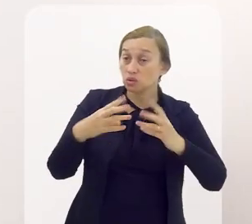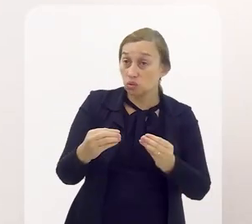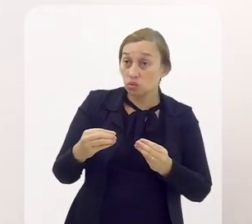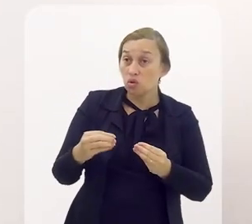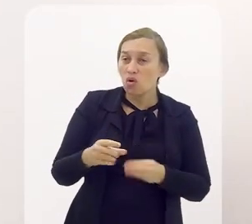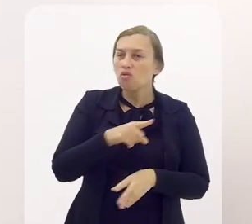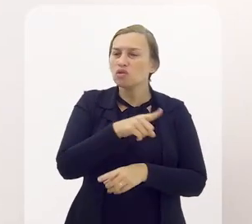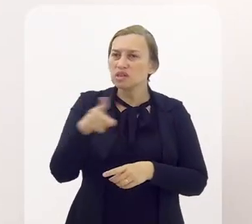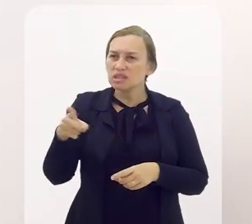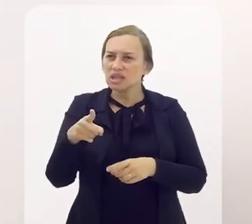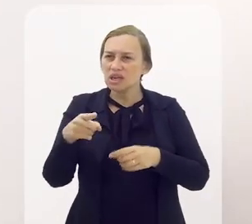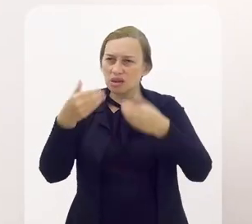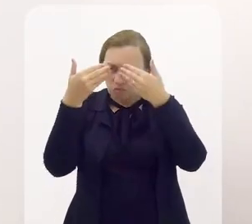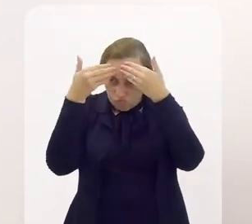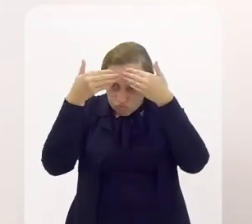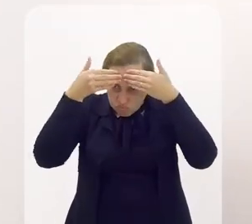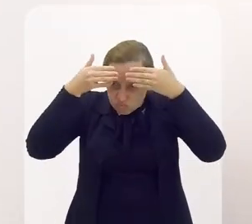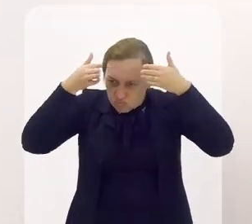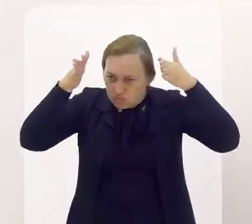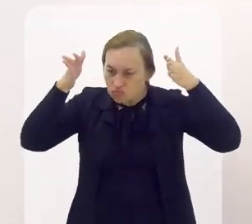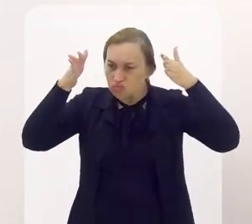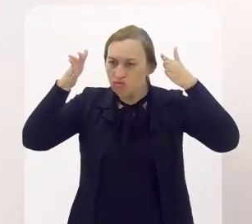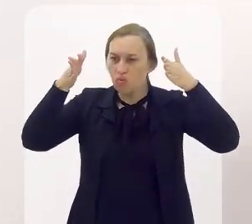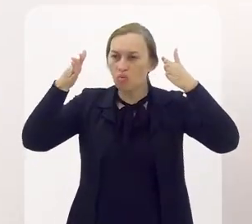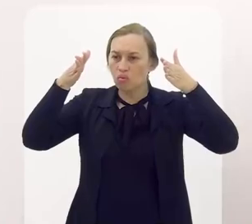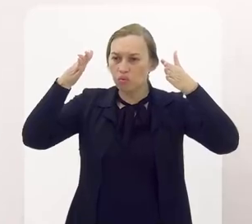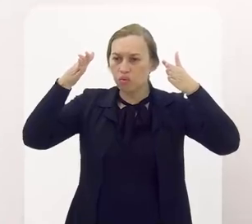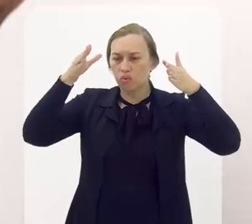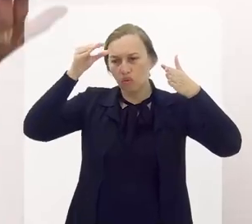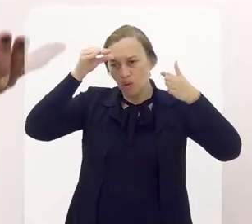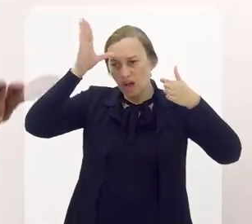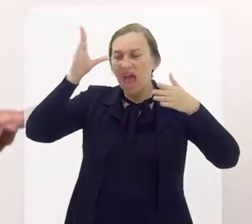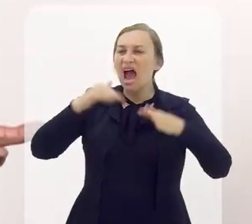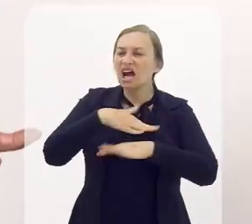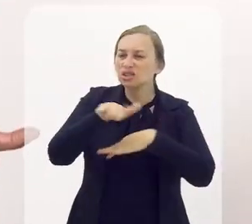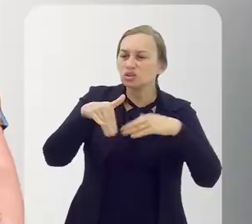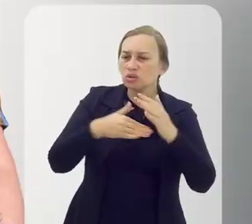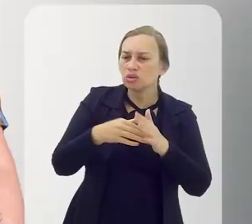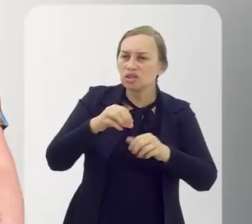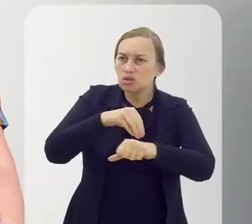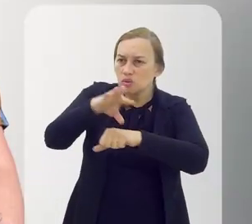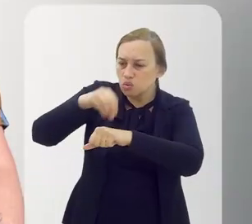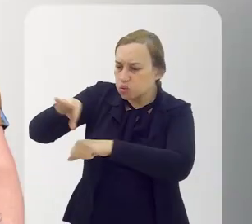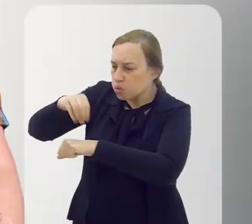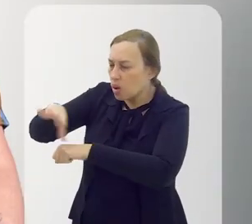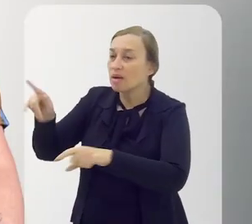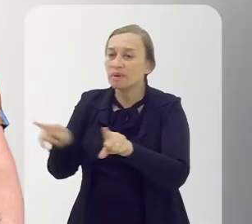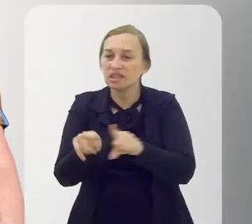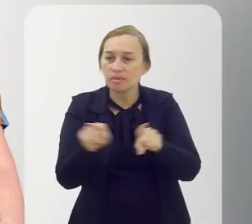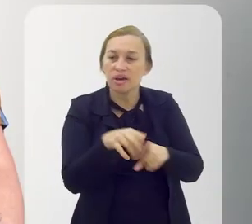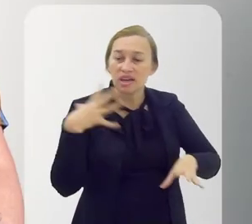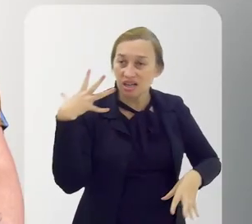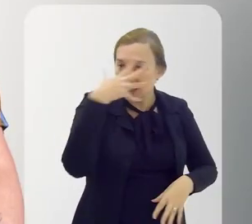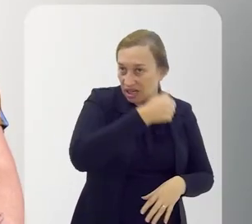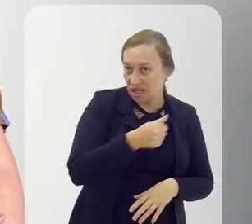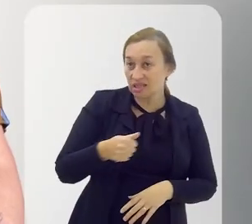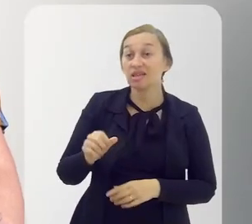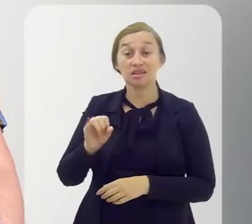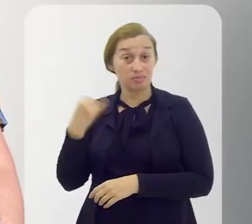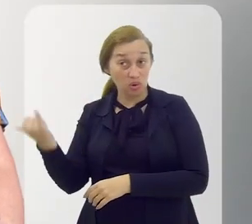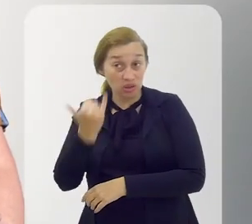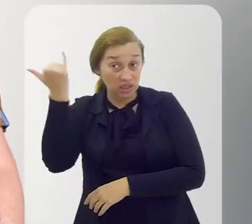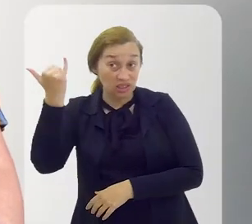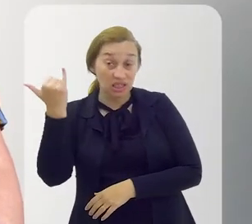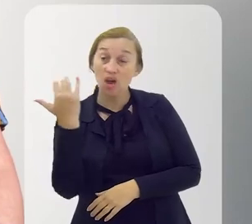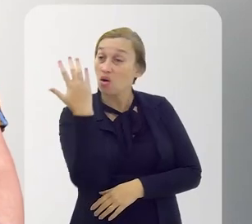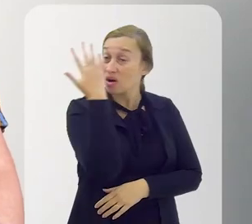para isso. Você levou conhecimento a todos, mas você levou beleza. É